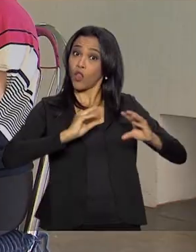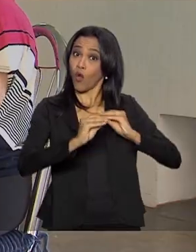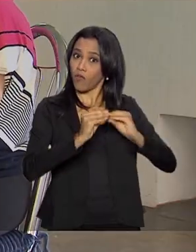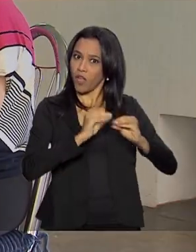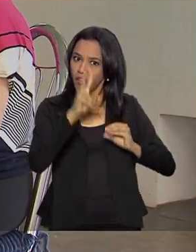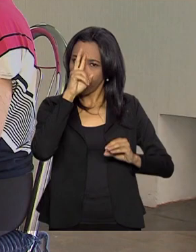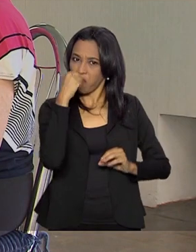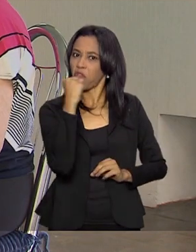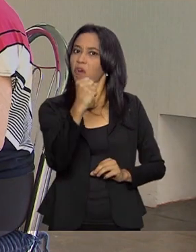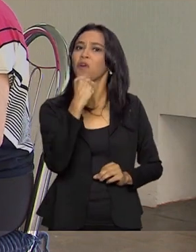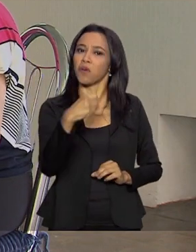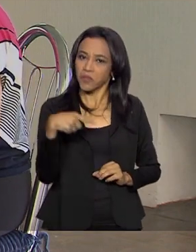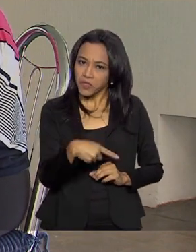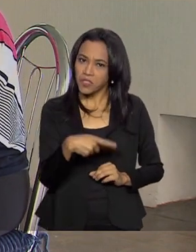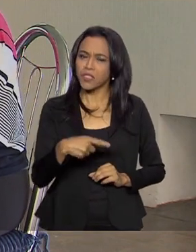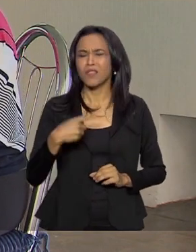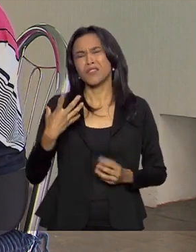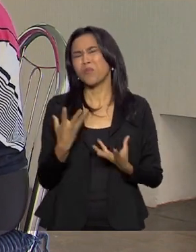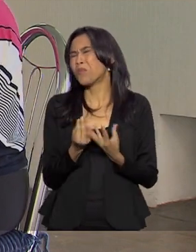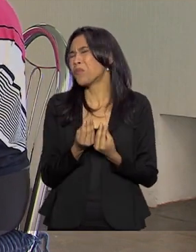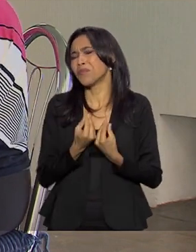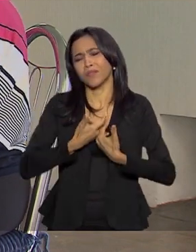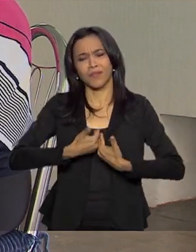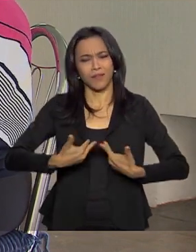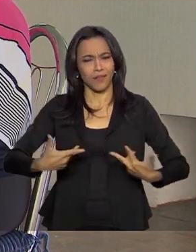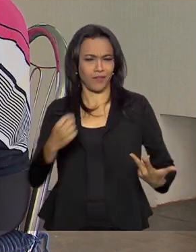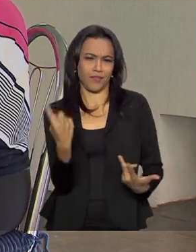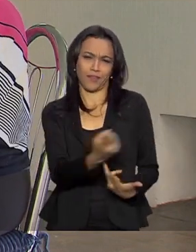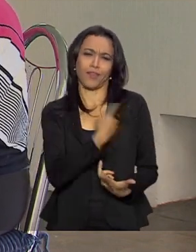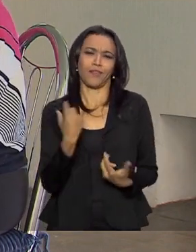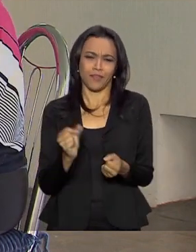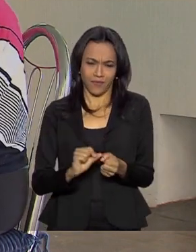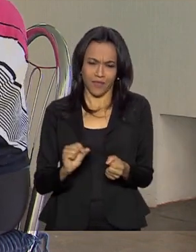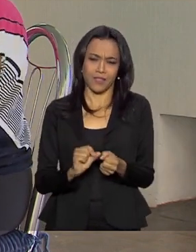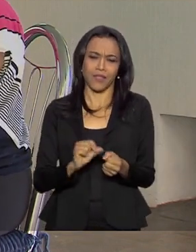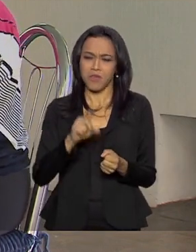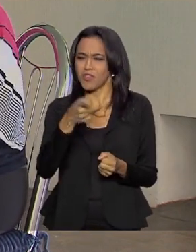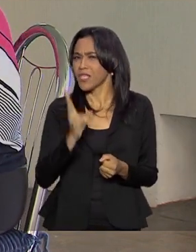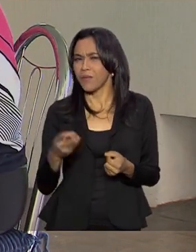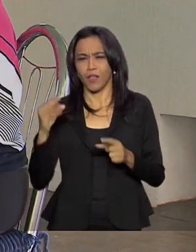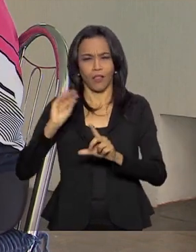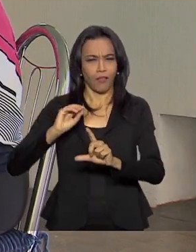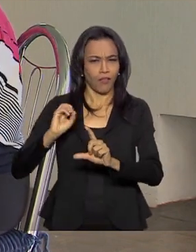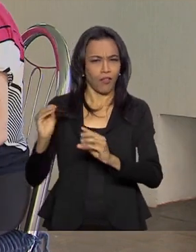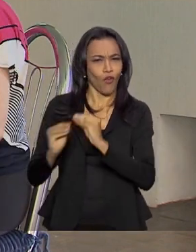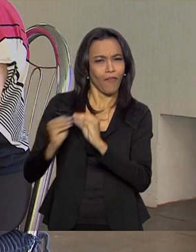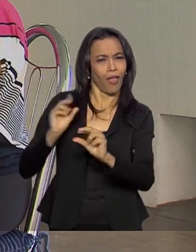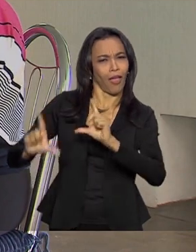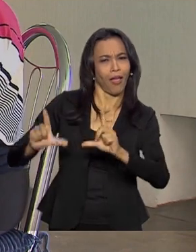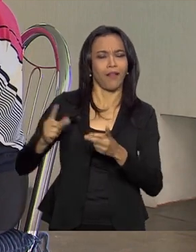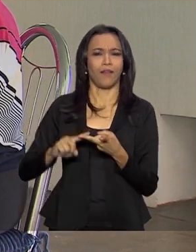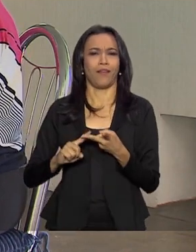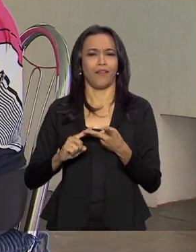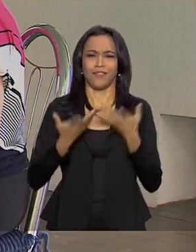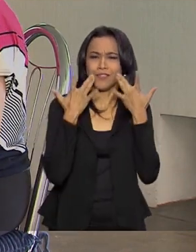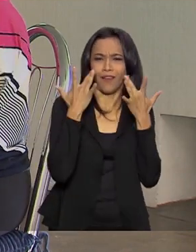É tanta coisa que a gente faz, e eu estou fazendo novela, fazendo teatro,